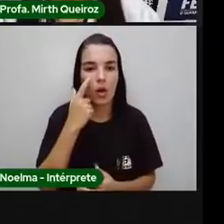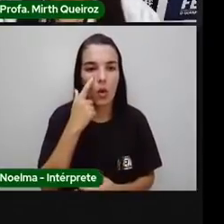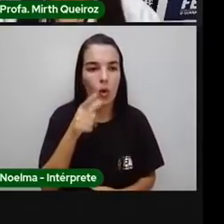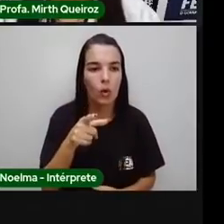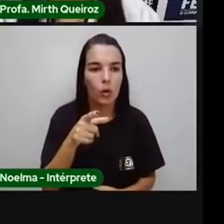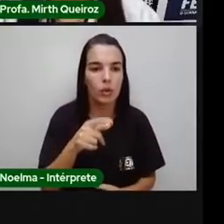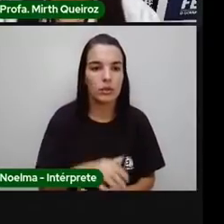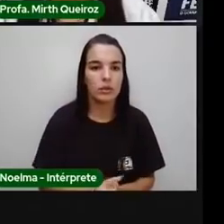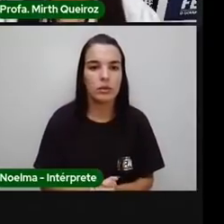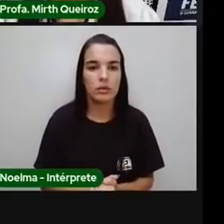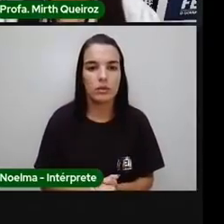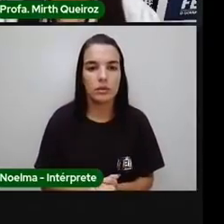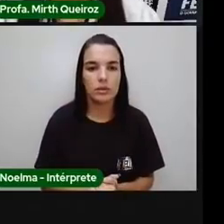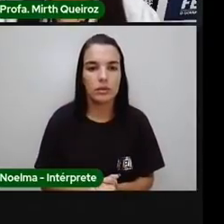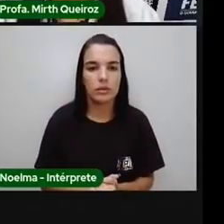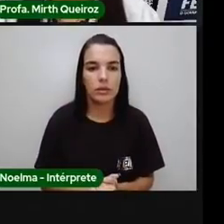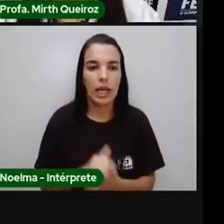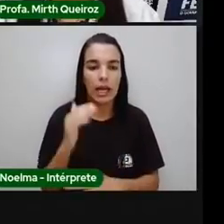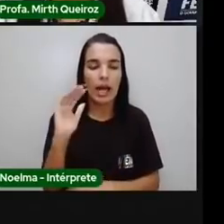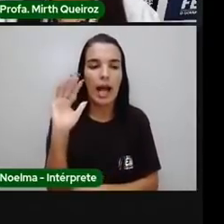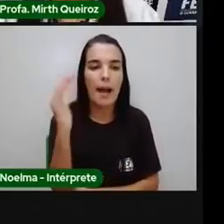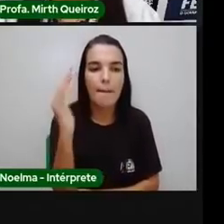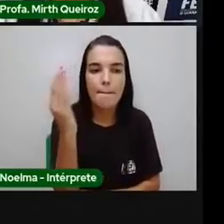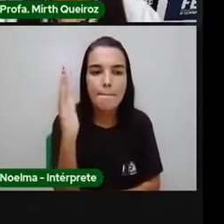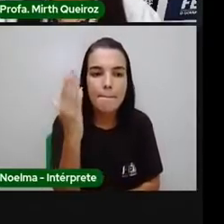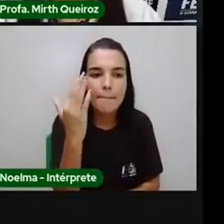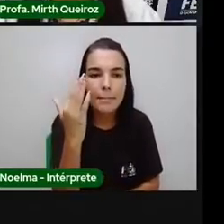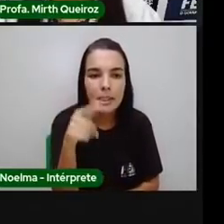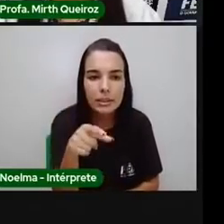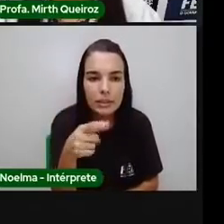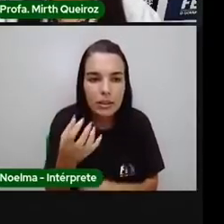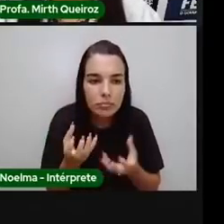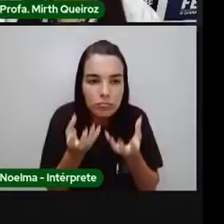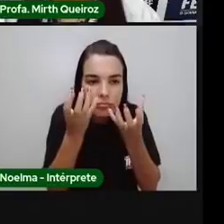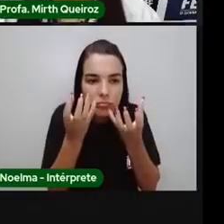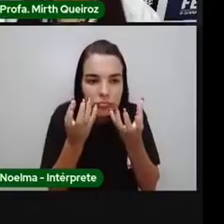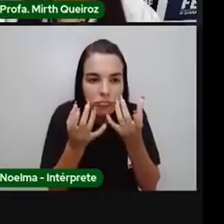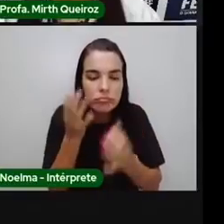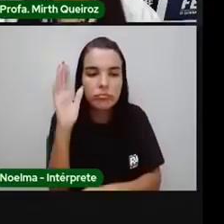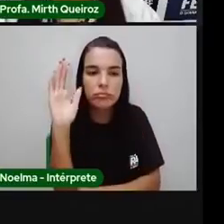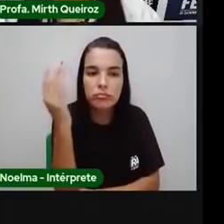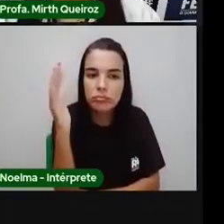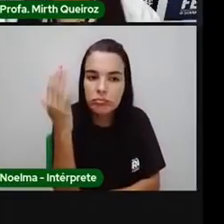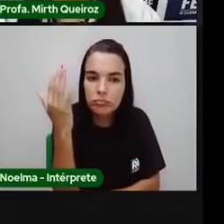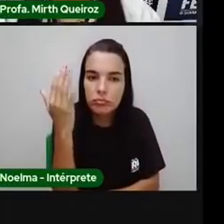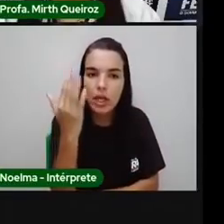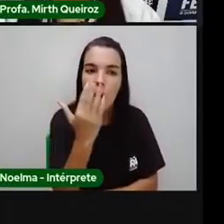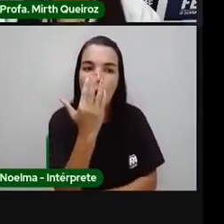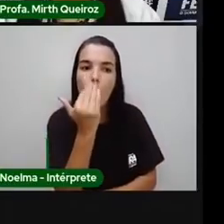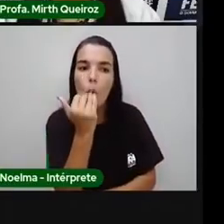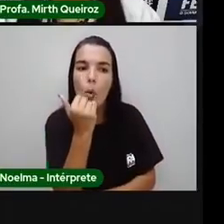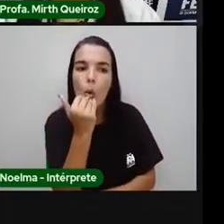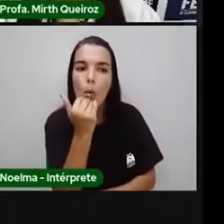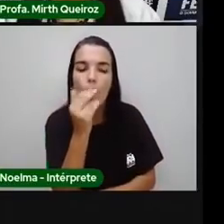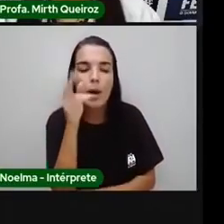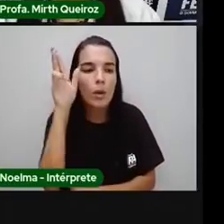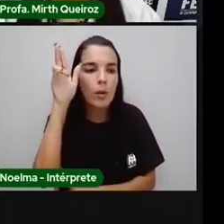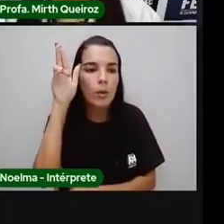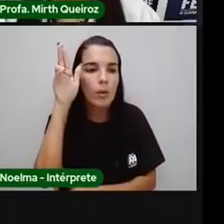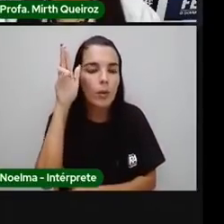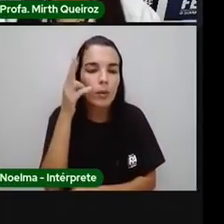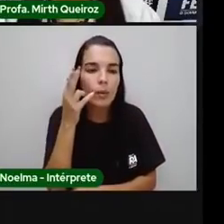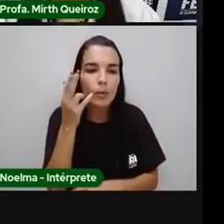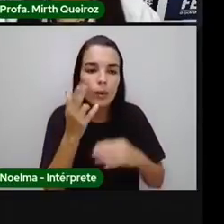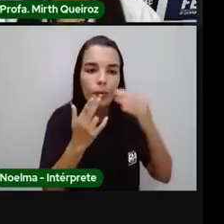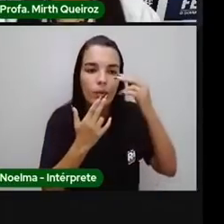Vamos pegar só um exemplo aqui. Tem a grama aqui, que foi comida pelo coelho. O coelho foi